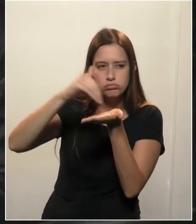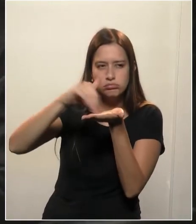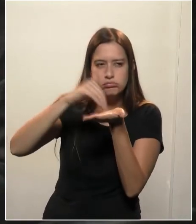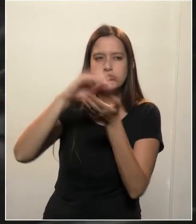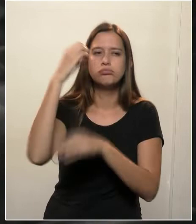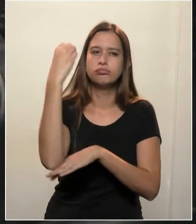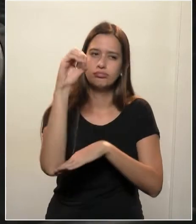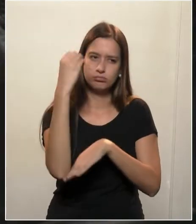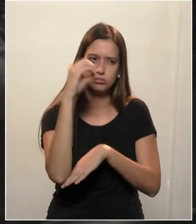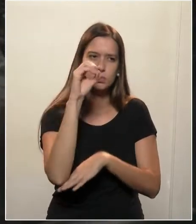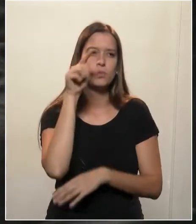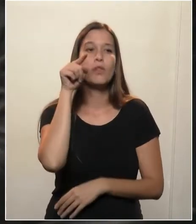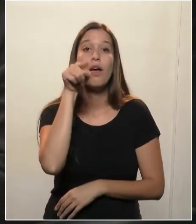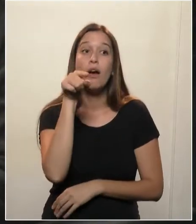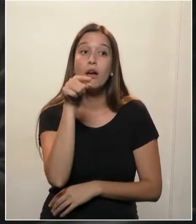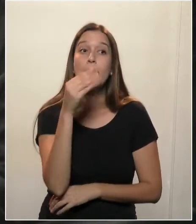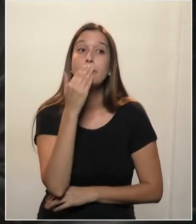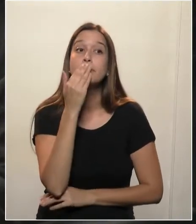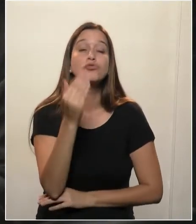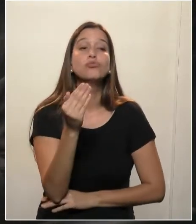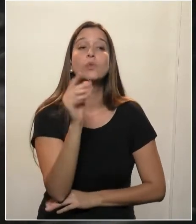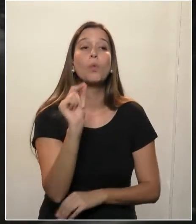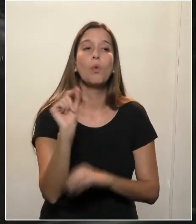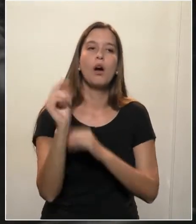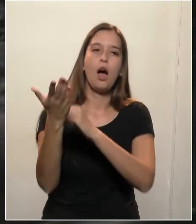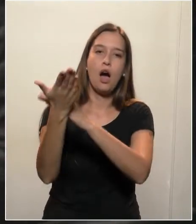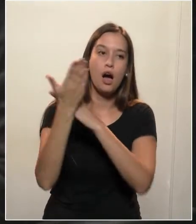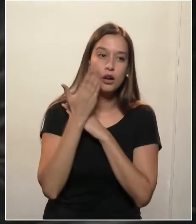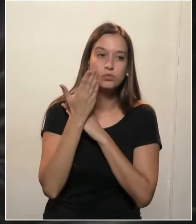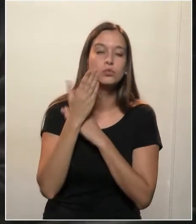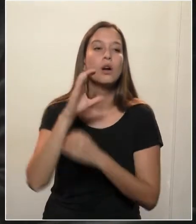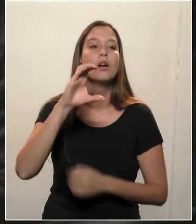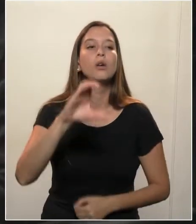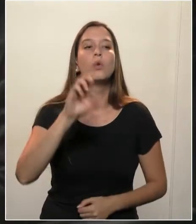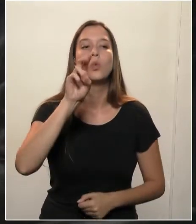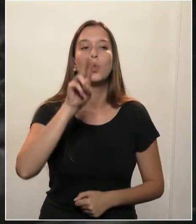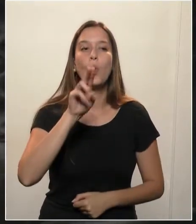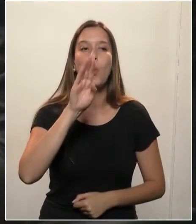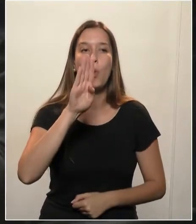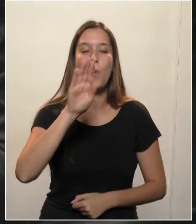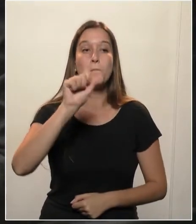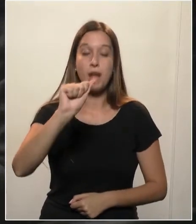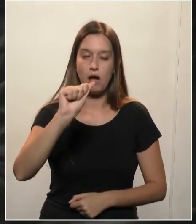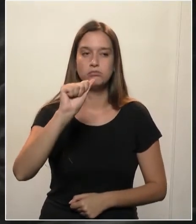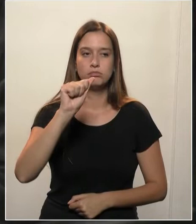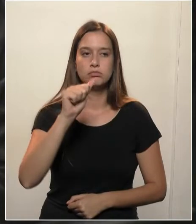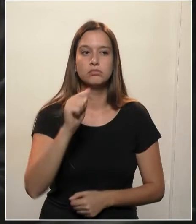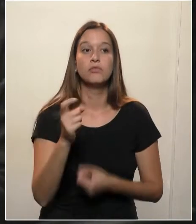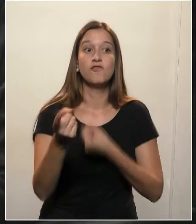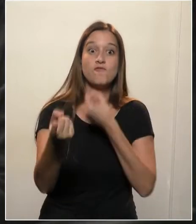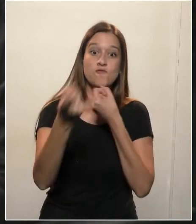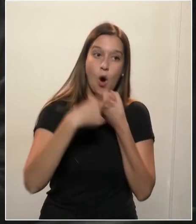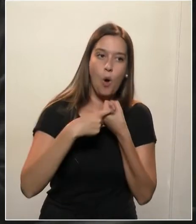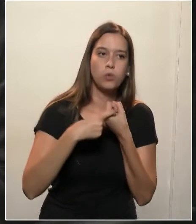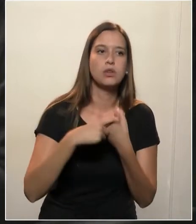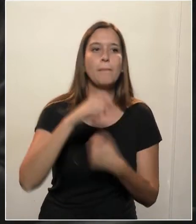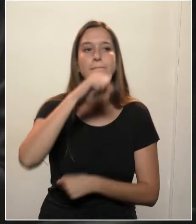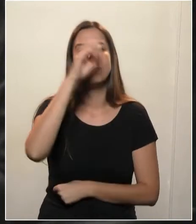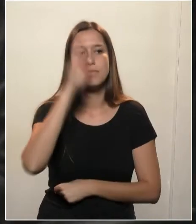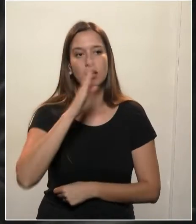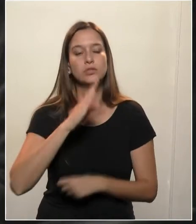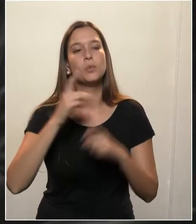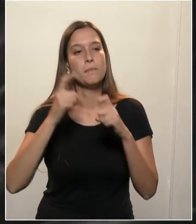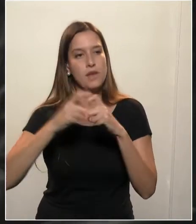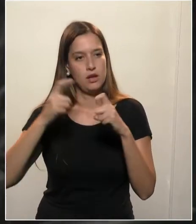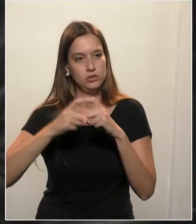cubano para mandar parte dos médicos que foram de volta, nesse momento de enfrentamento. Então, eu